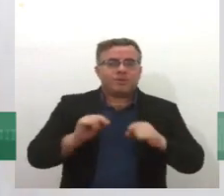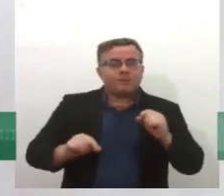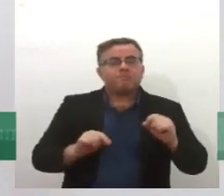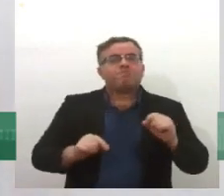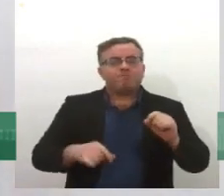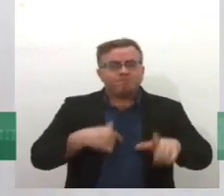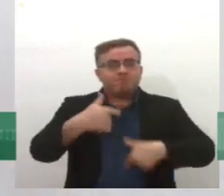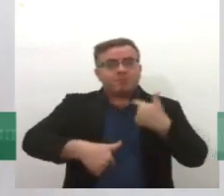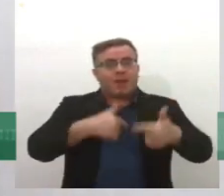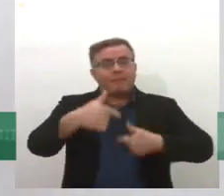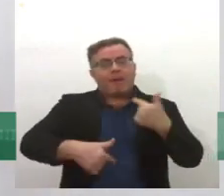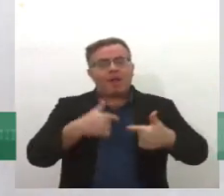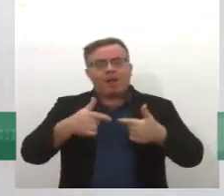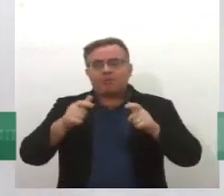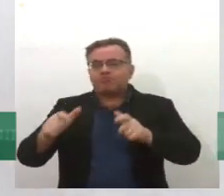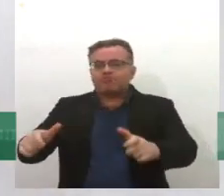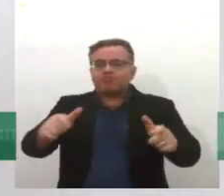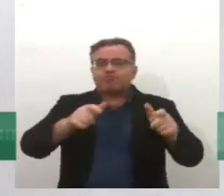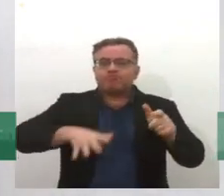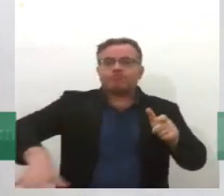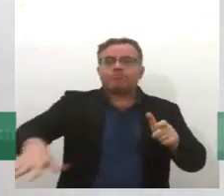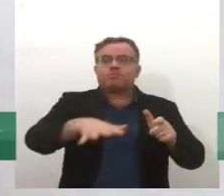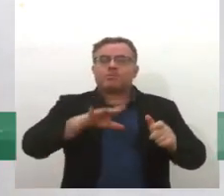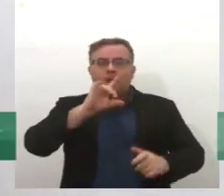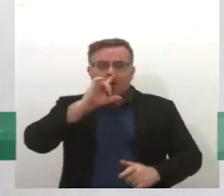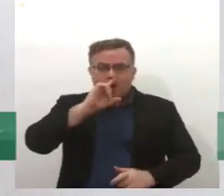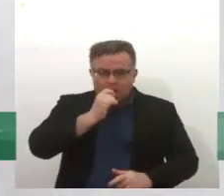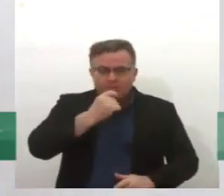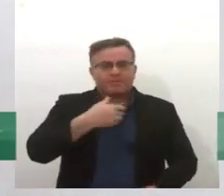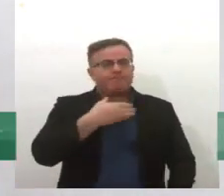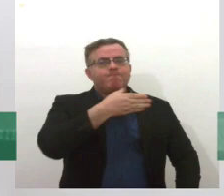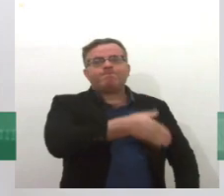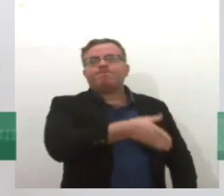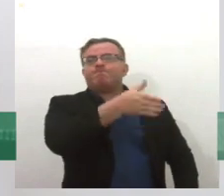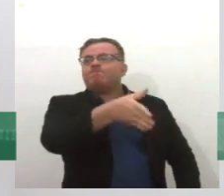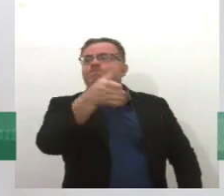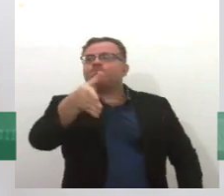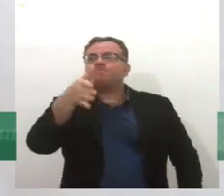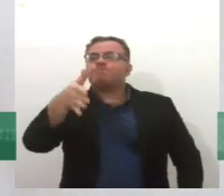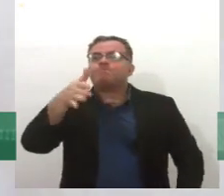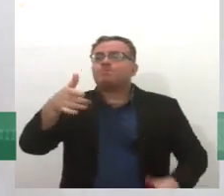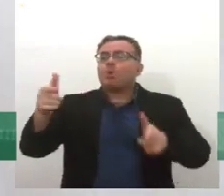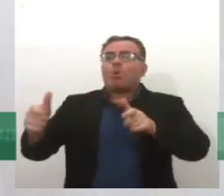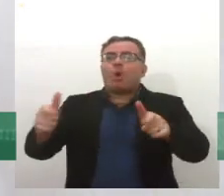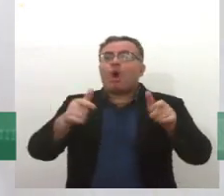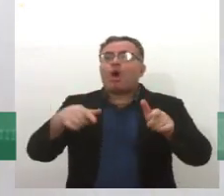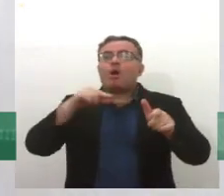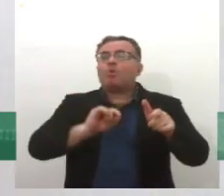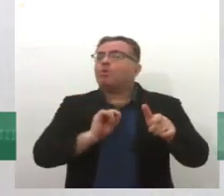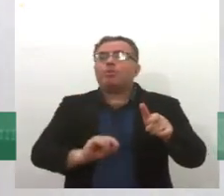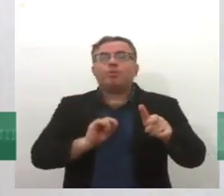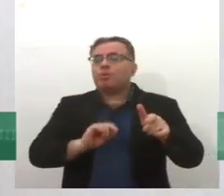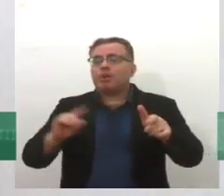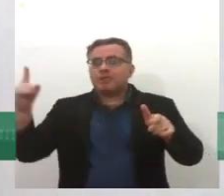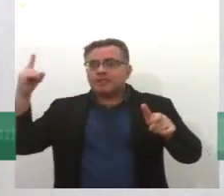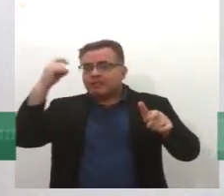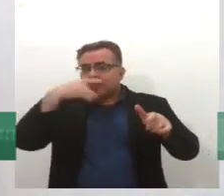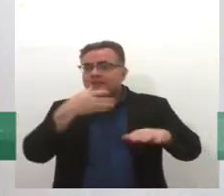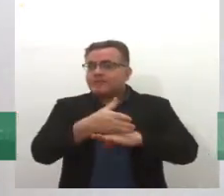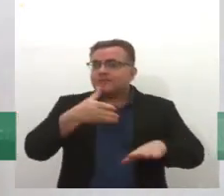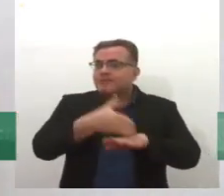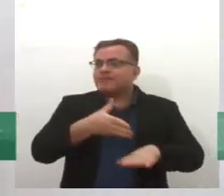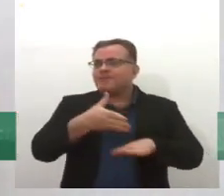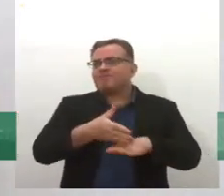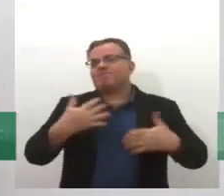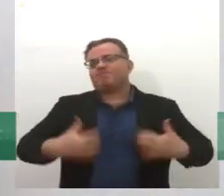na cidade de Aracaju, percorrendo espaços onde é mais difícil que as pessoas acessem